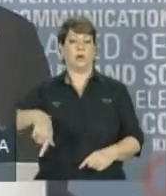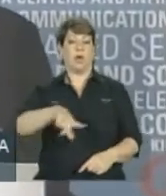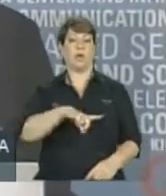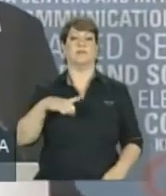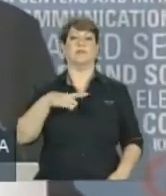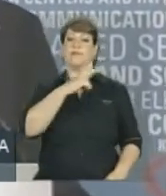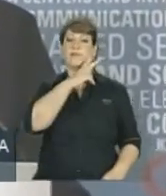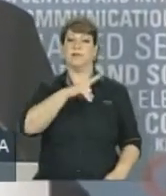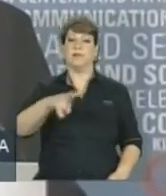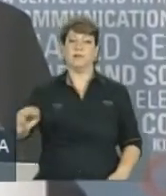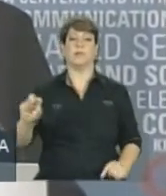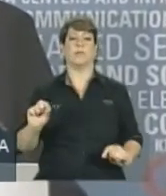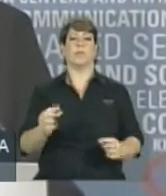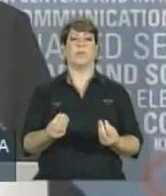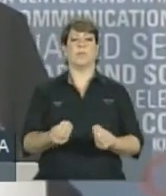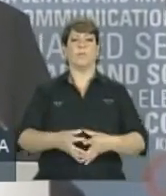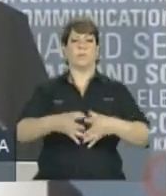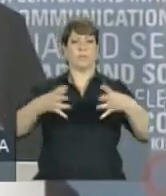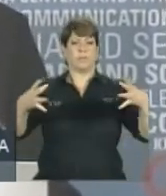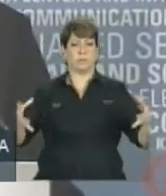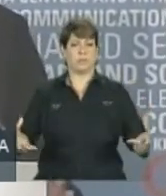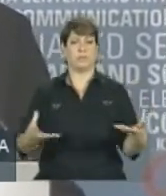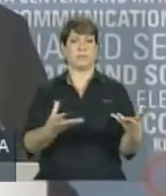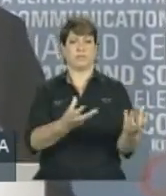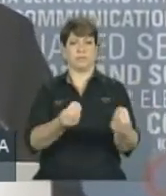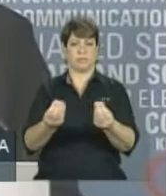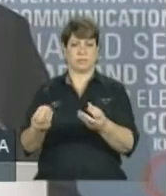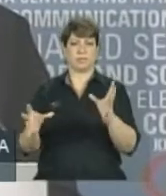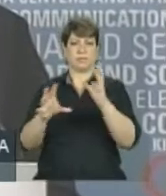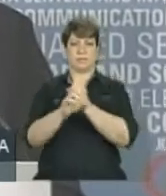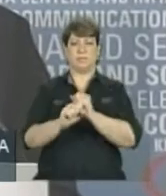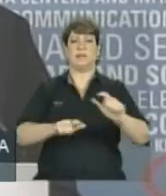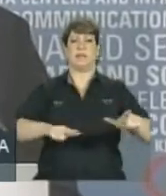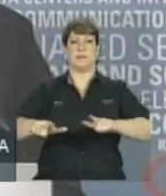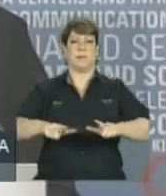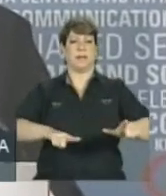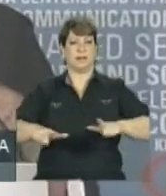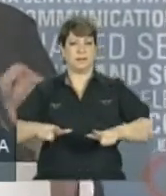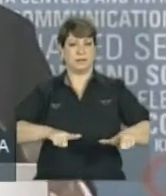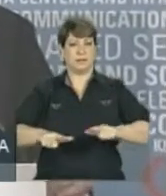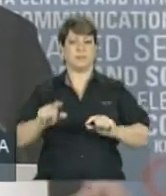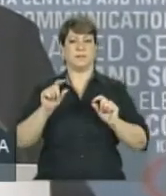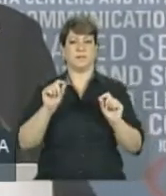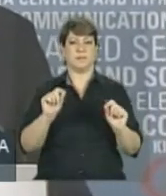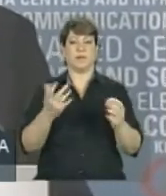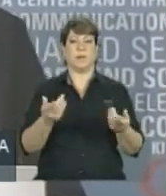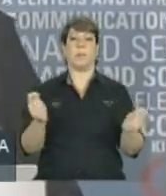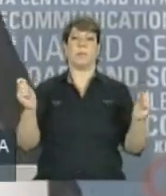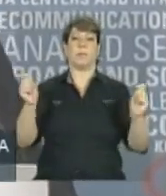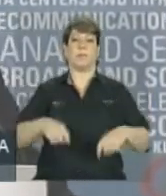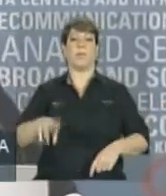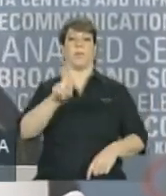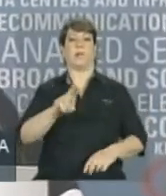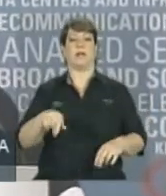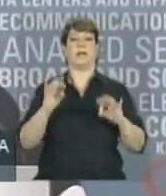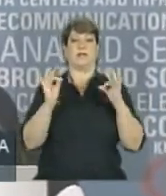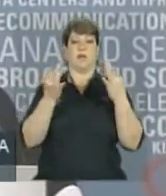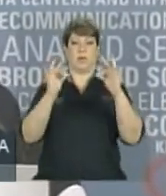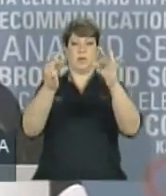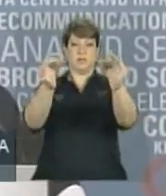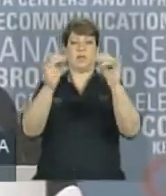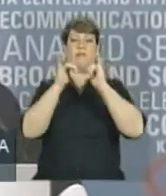imensa quantidade de atividades em que se pode usar a tecnologia